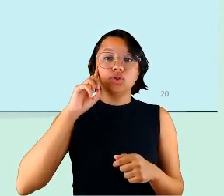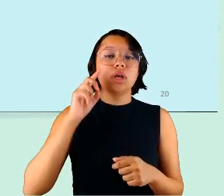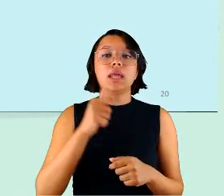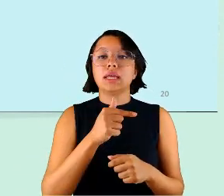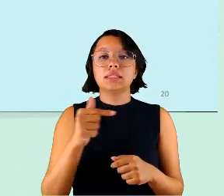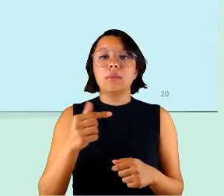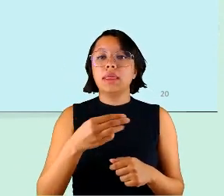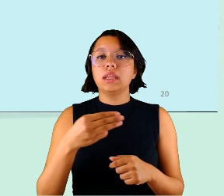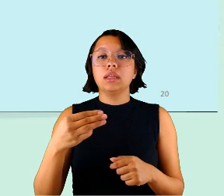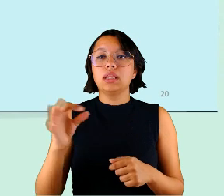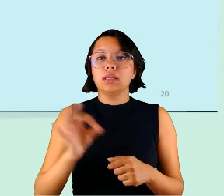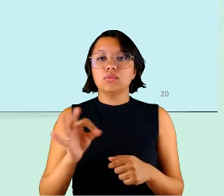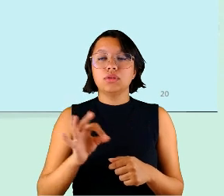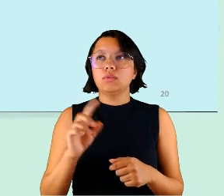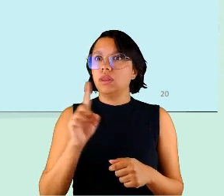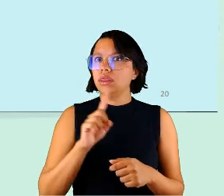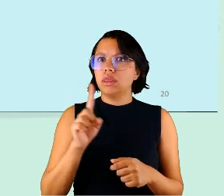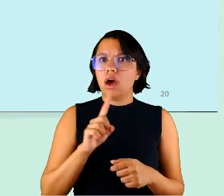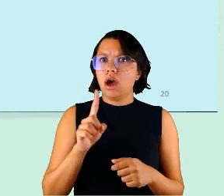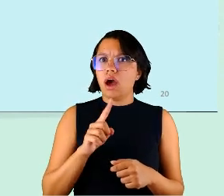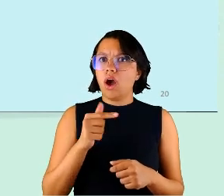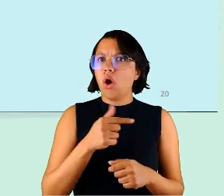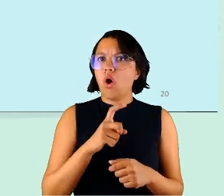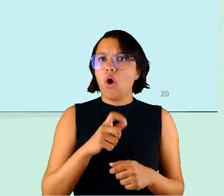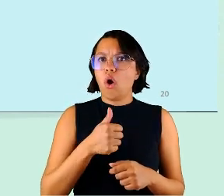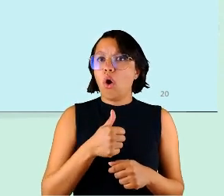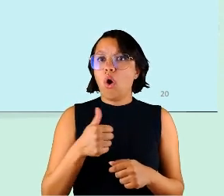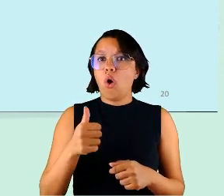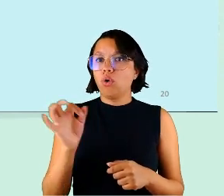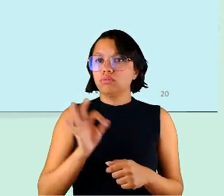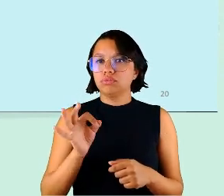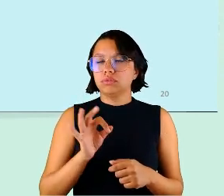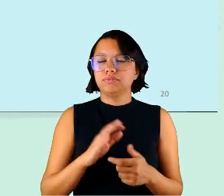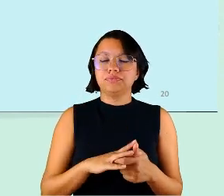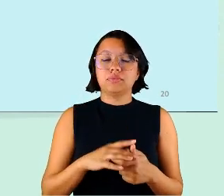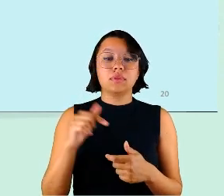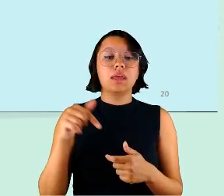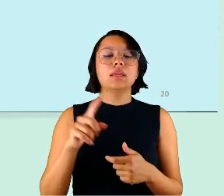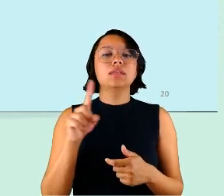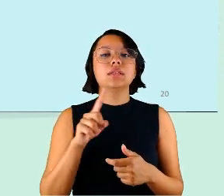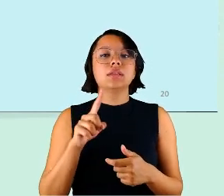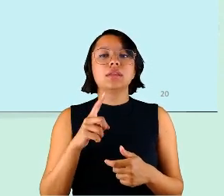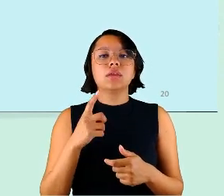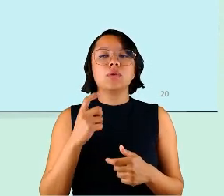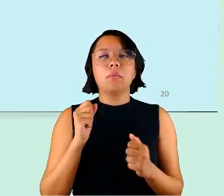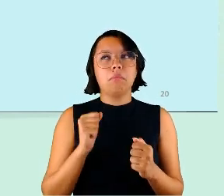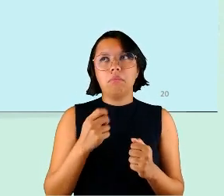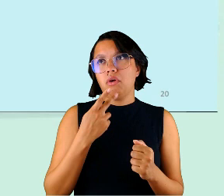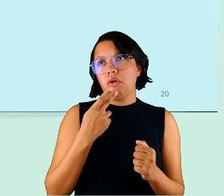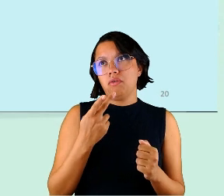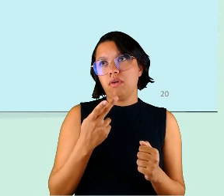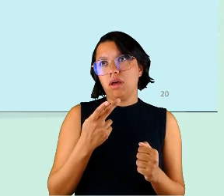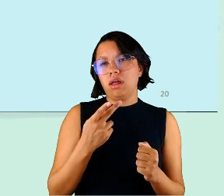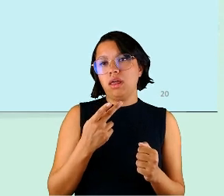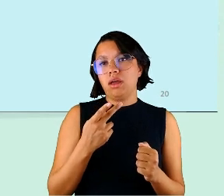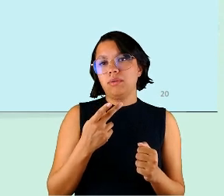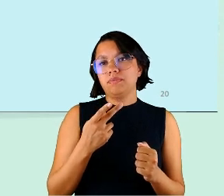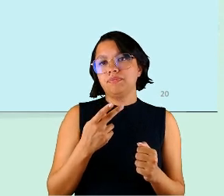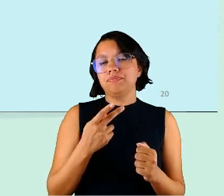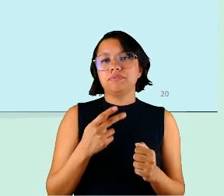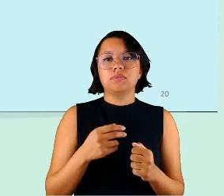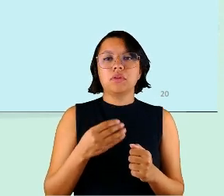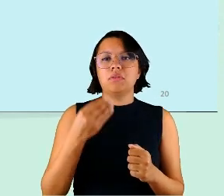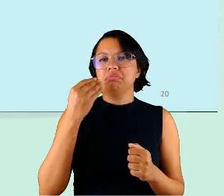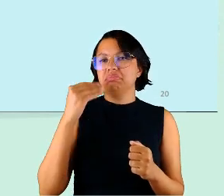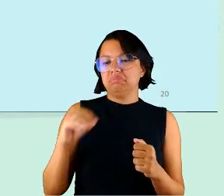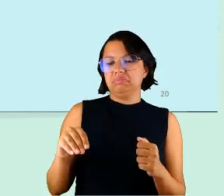% e não 11% certo então esse não aí ele se deve pode se dever a gente viu que a rejeição